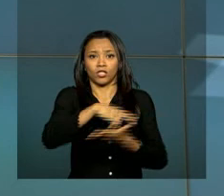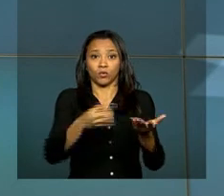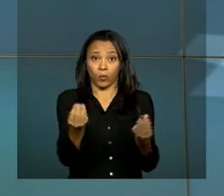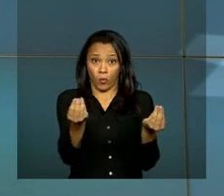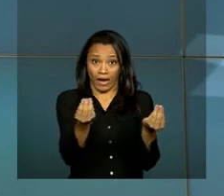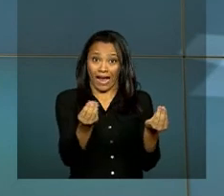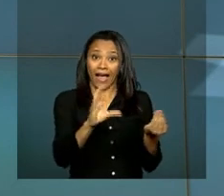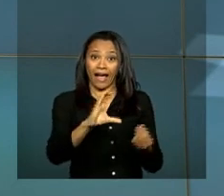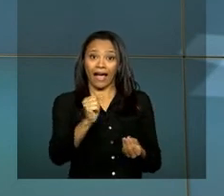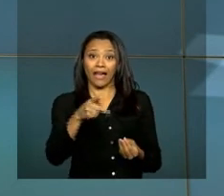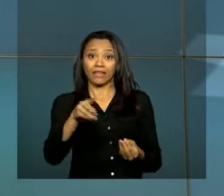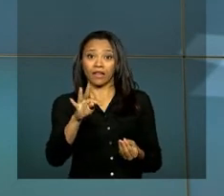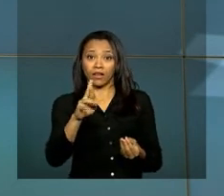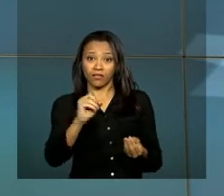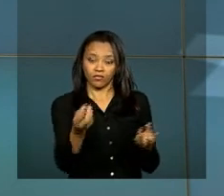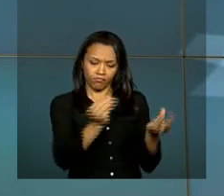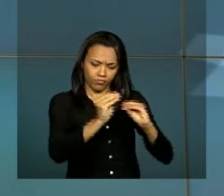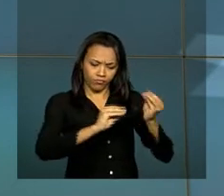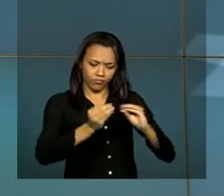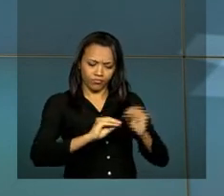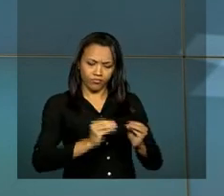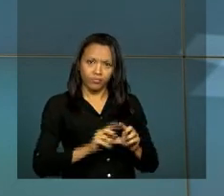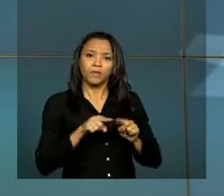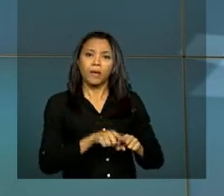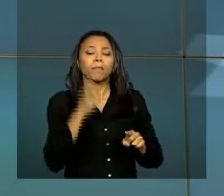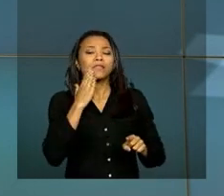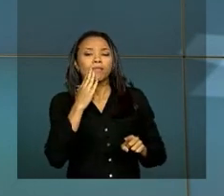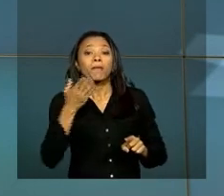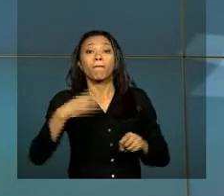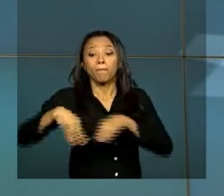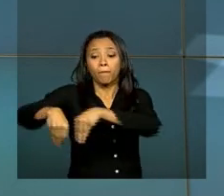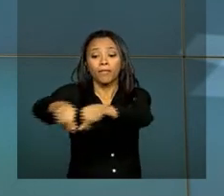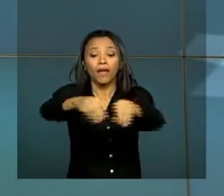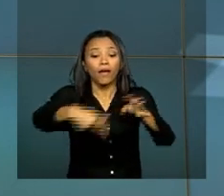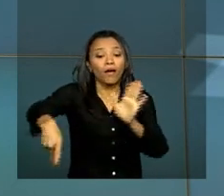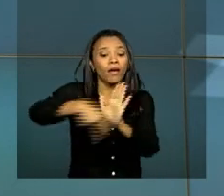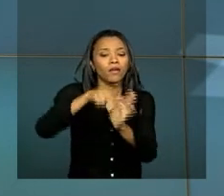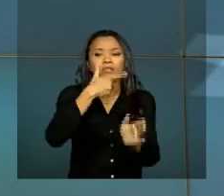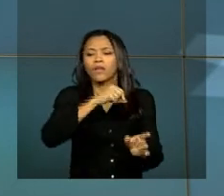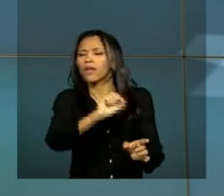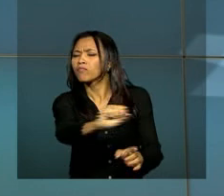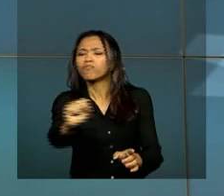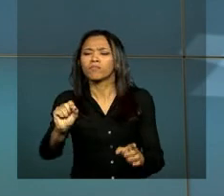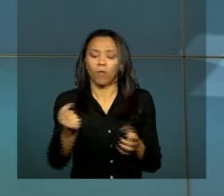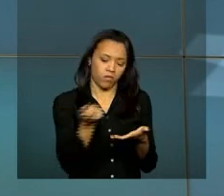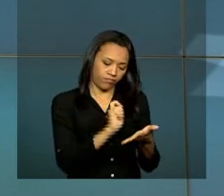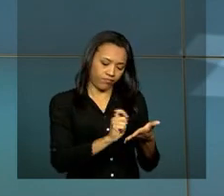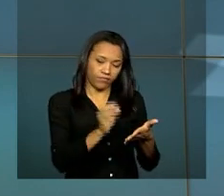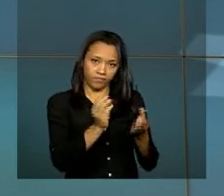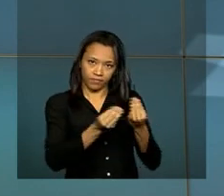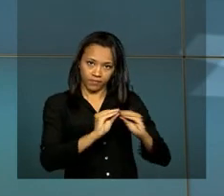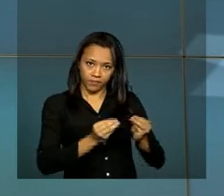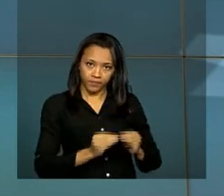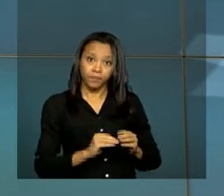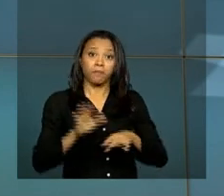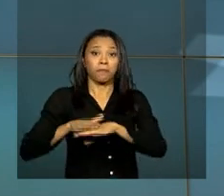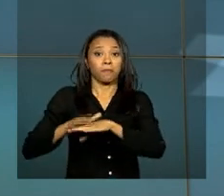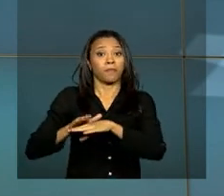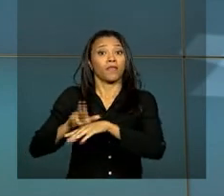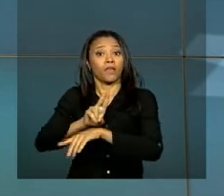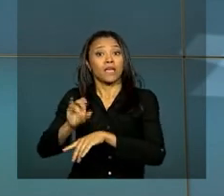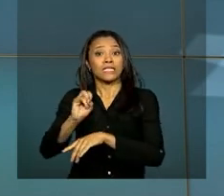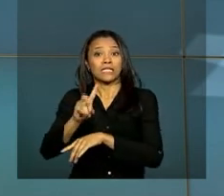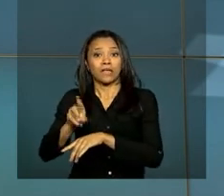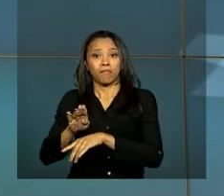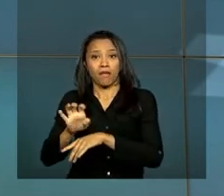cadastramento auxilia no processo de regularização ambiental de propriedades e posses rurais Segundo a ministra Isabela Teixeira